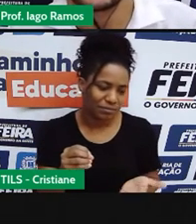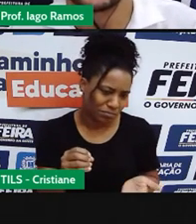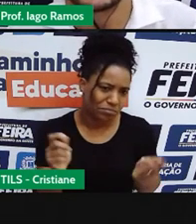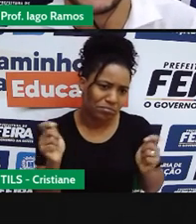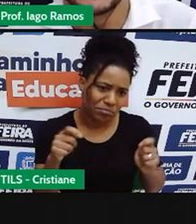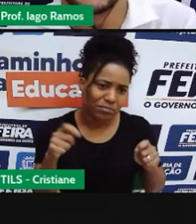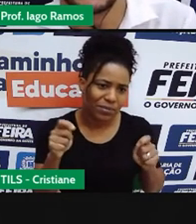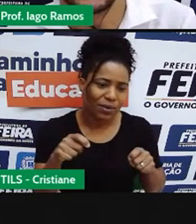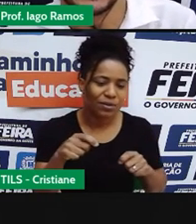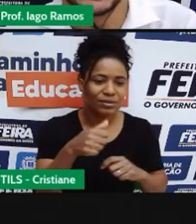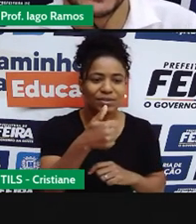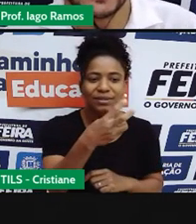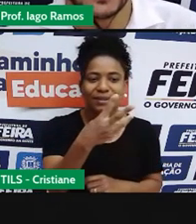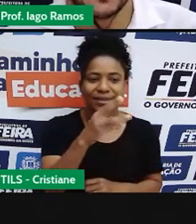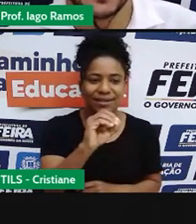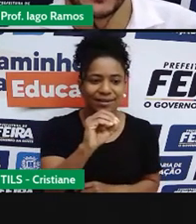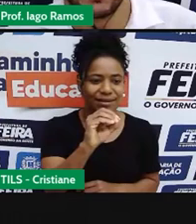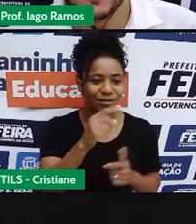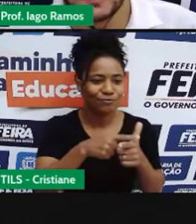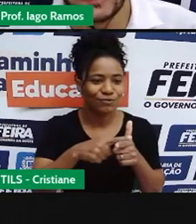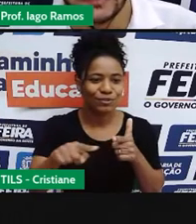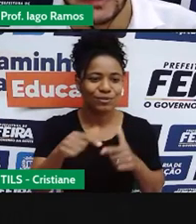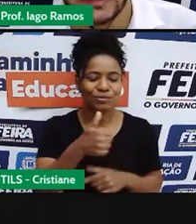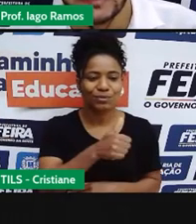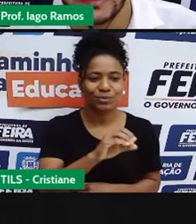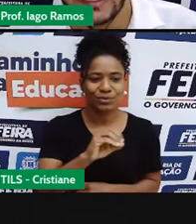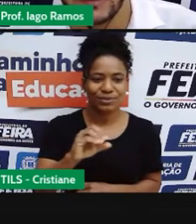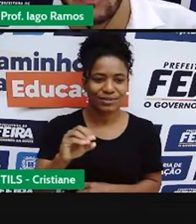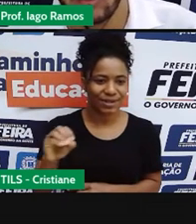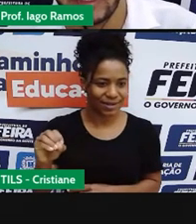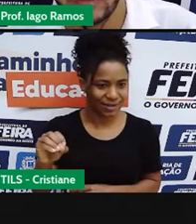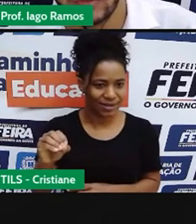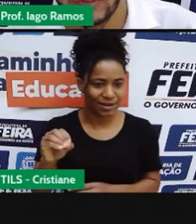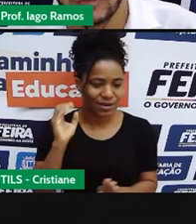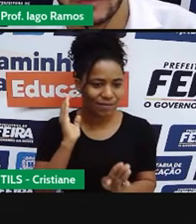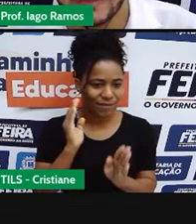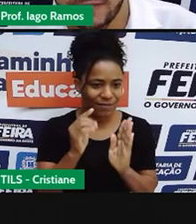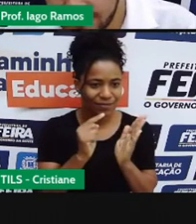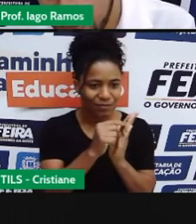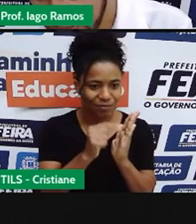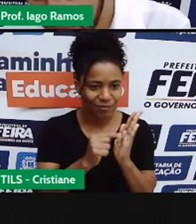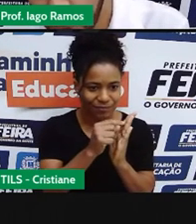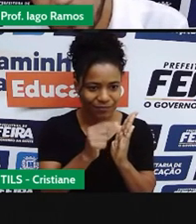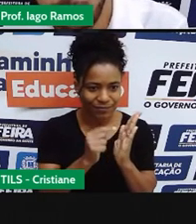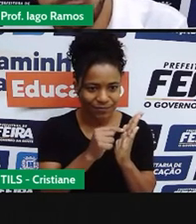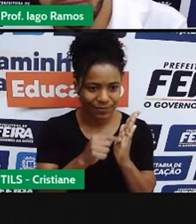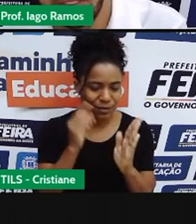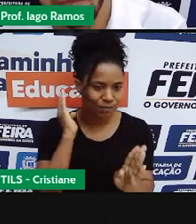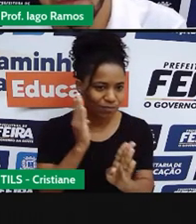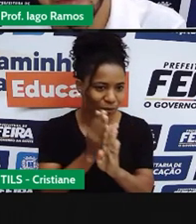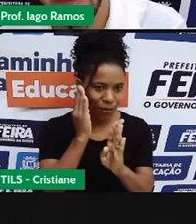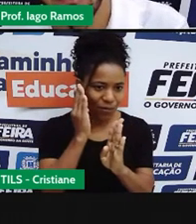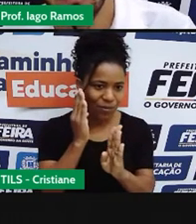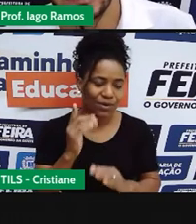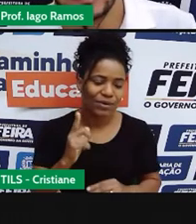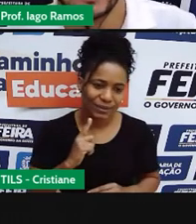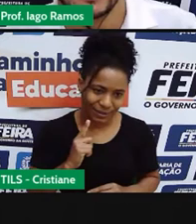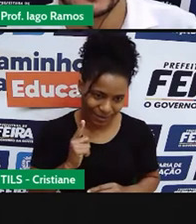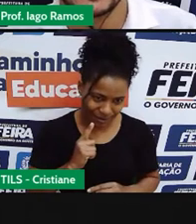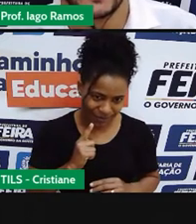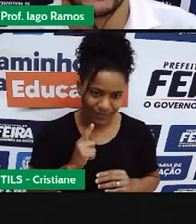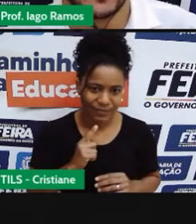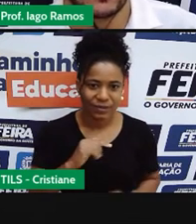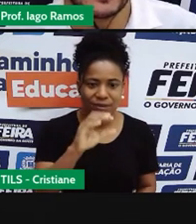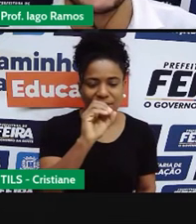quiser encontrar esse valor de 30 dividido por 100, na calculadora, quando você fizer isso, rapidamente você encontra